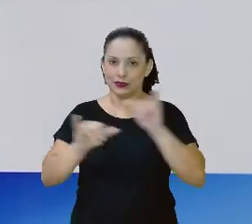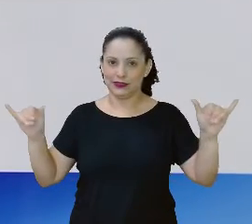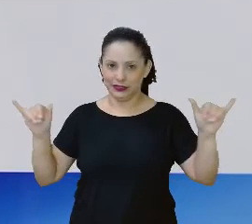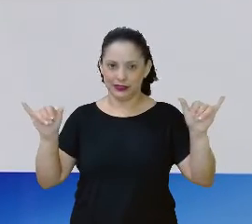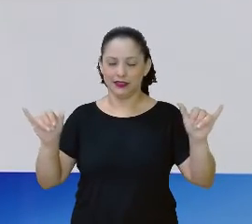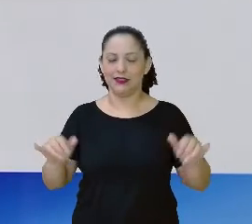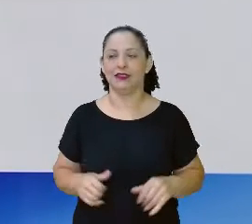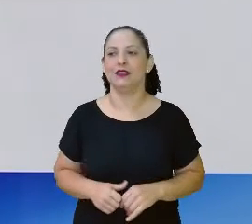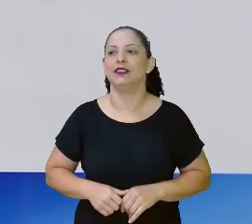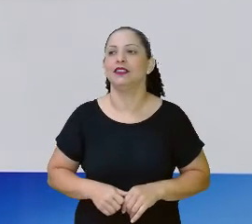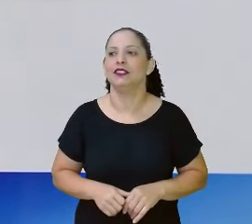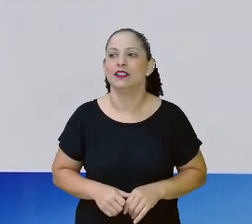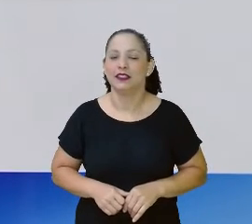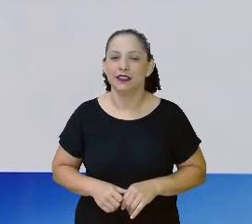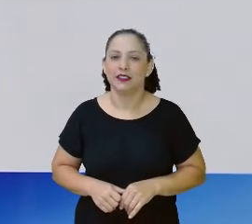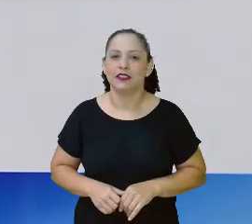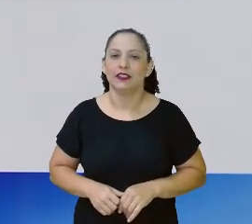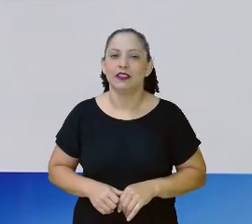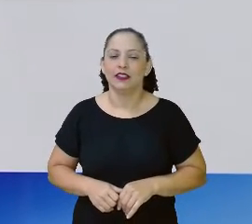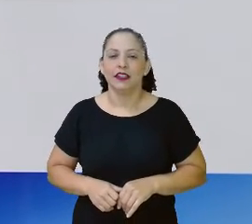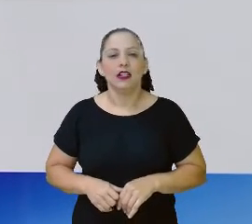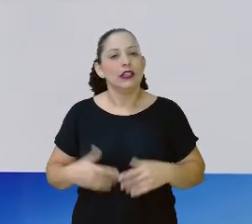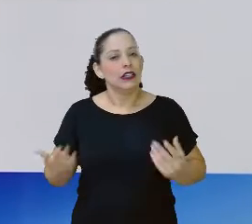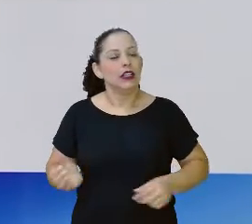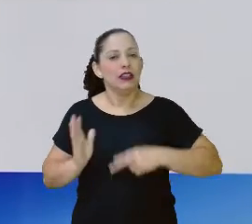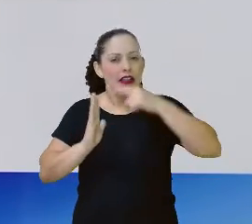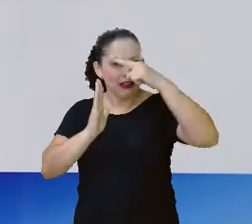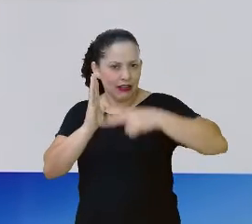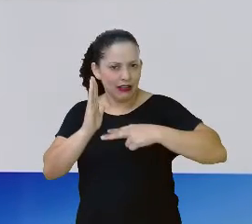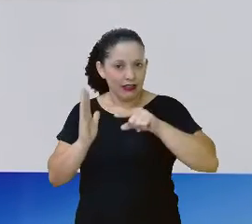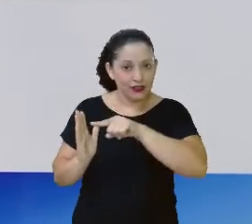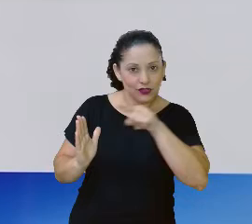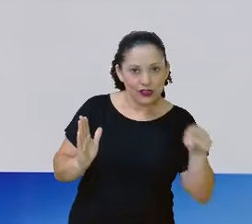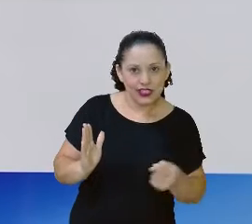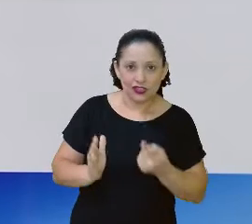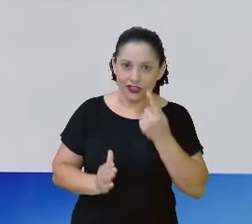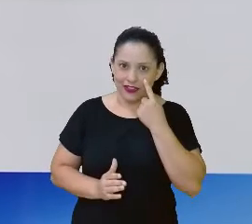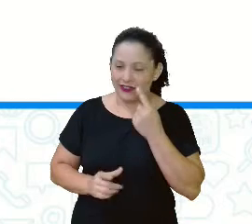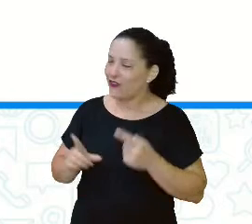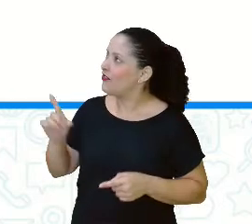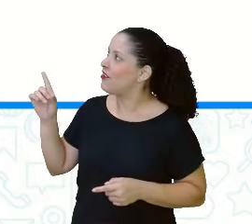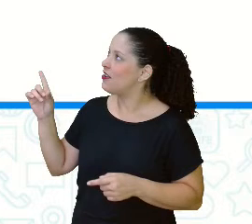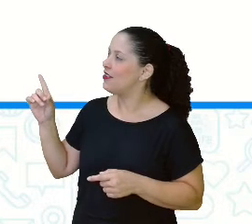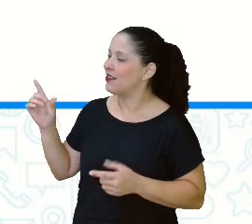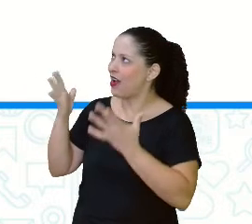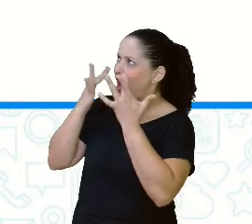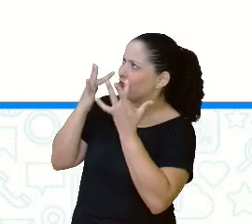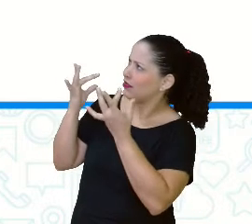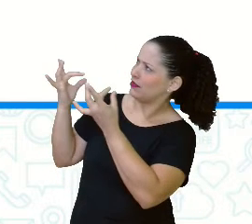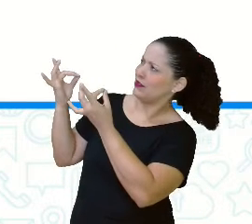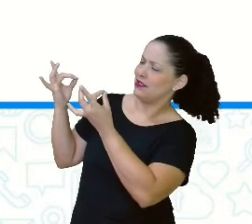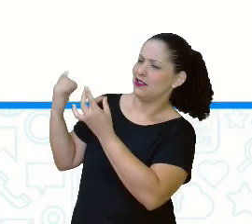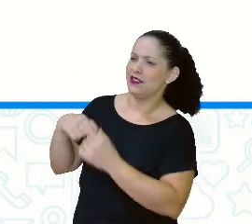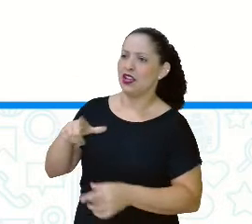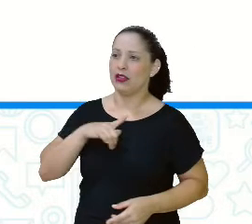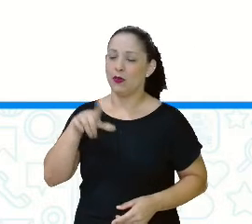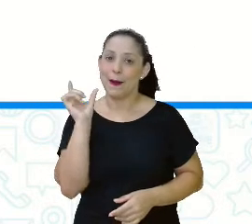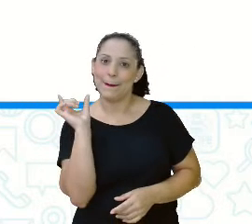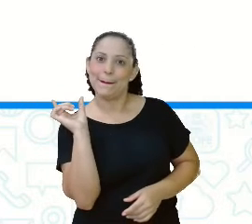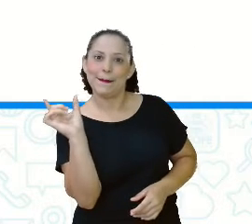já trabalhamos aqui, tá bom? Então, a gente lê e vocês vão prestar atenção. Estão vendo aí uma palavra em